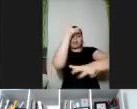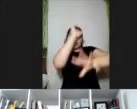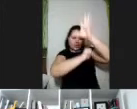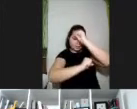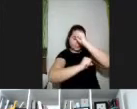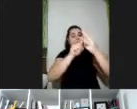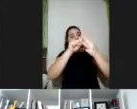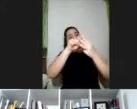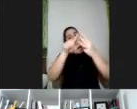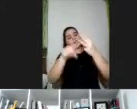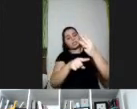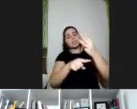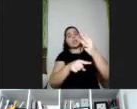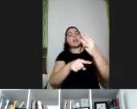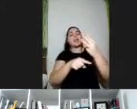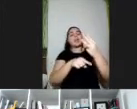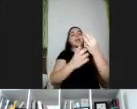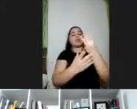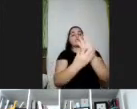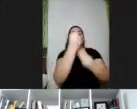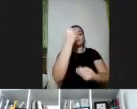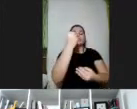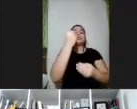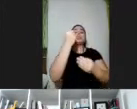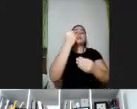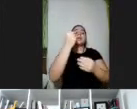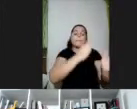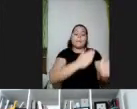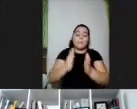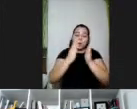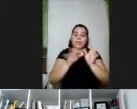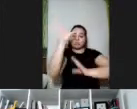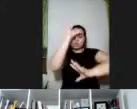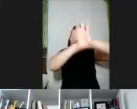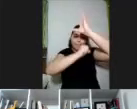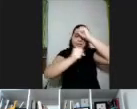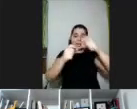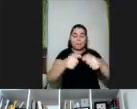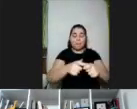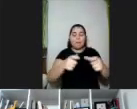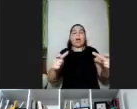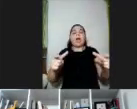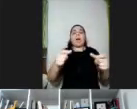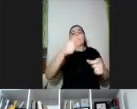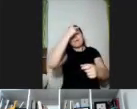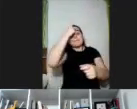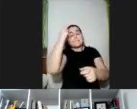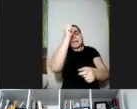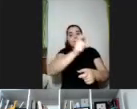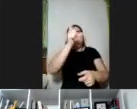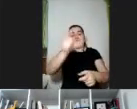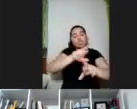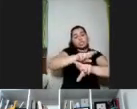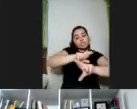operacionalizam um processo de aprendizado mais amplo para pessoas em diferentes condições e isso é muito interessante